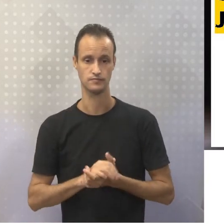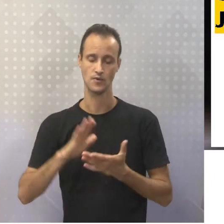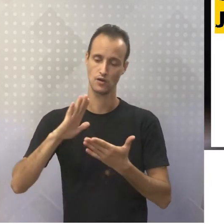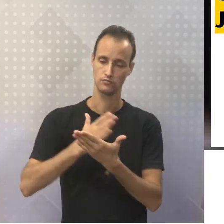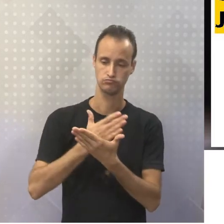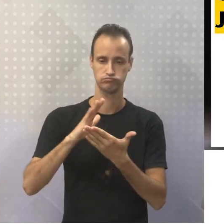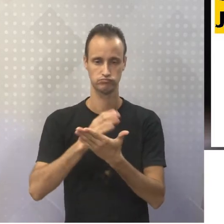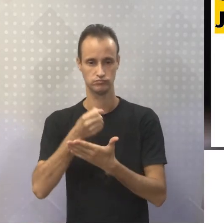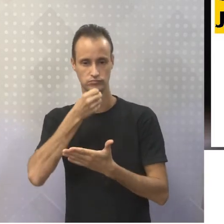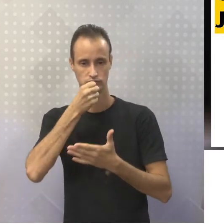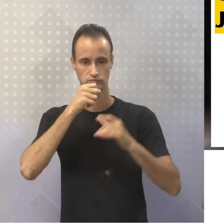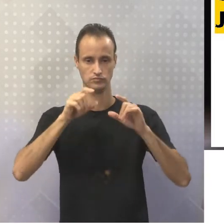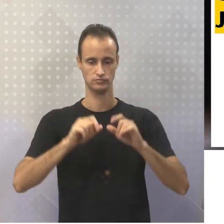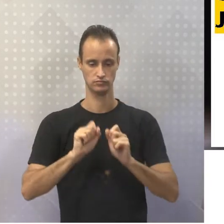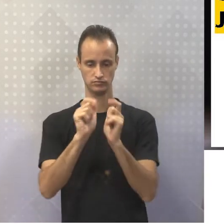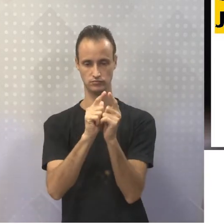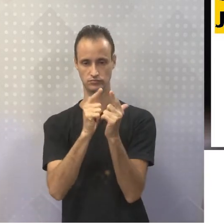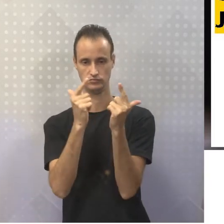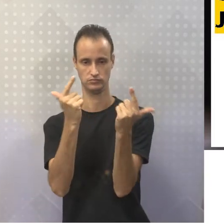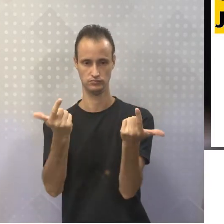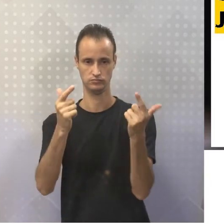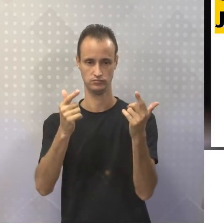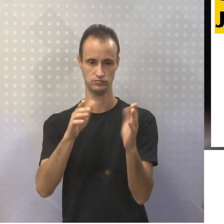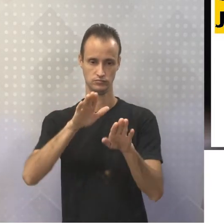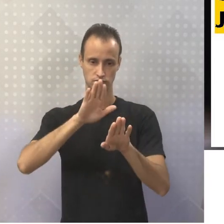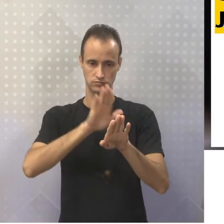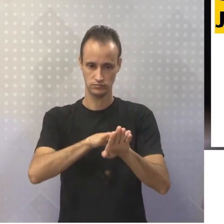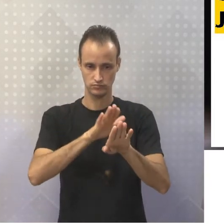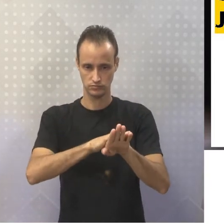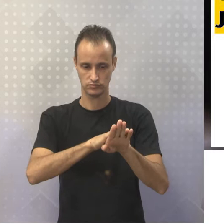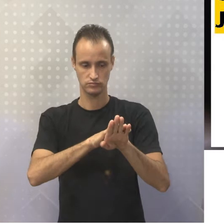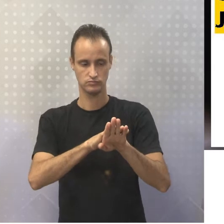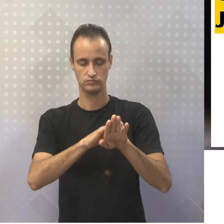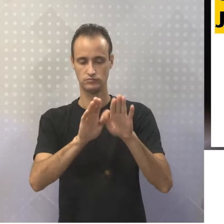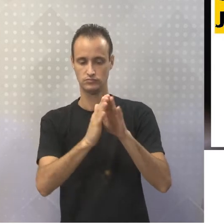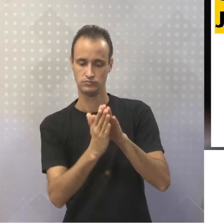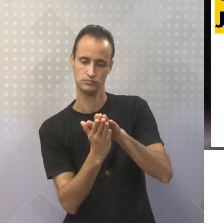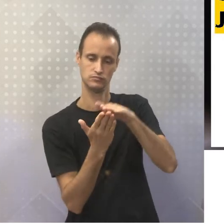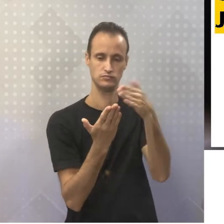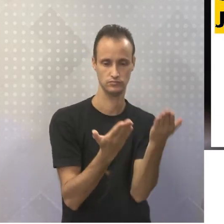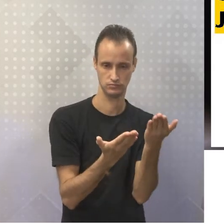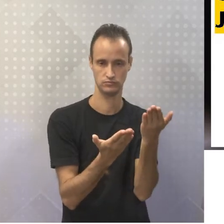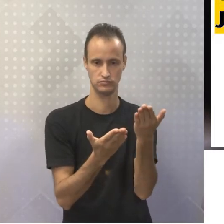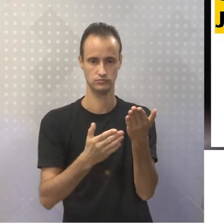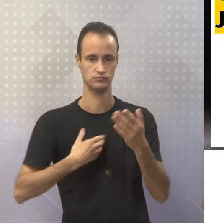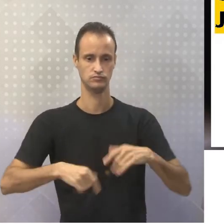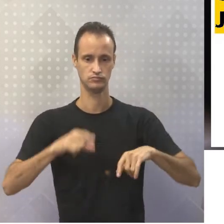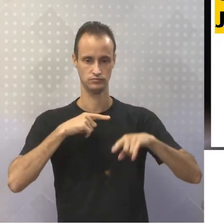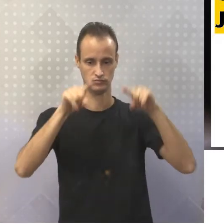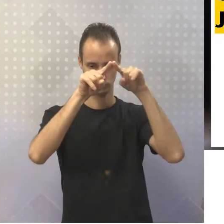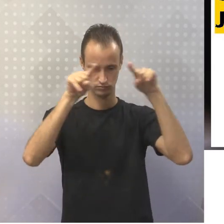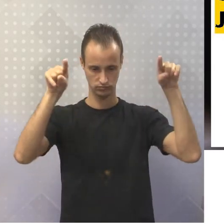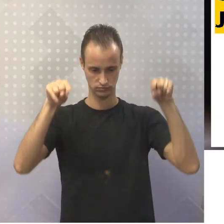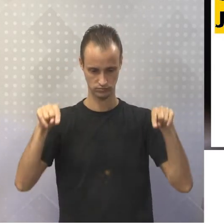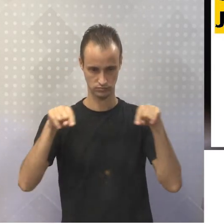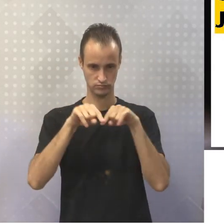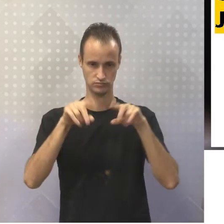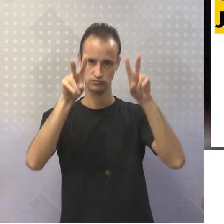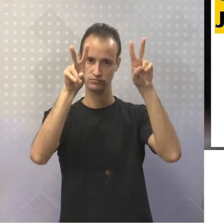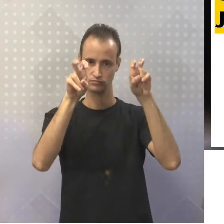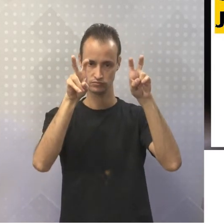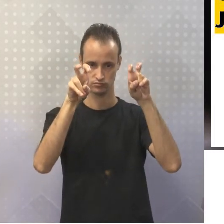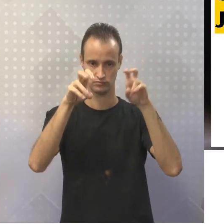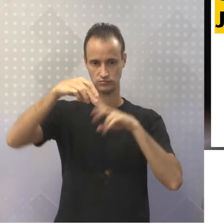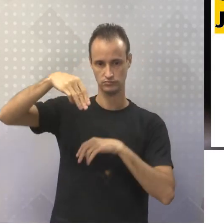reportagens aqui na capa desse jornal. Então, a gente vai ter aqui, por exemplo, a manchete, que é o título do